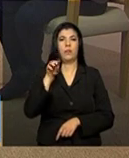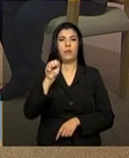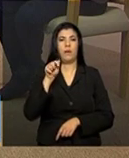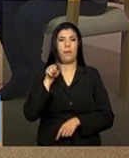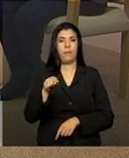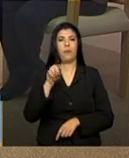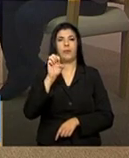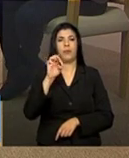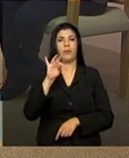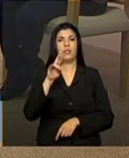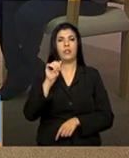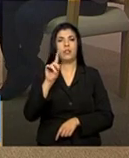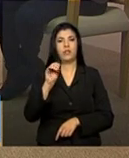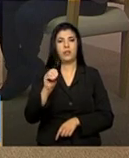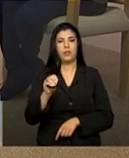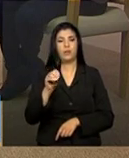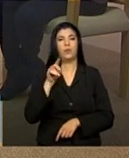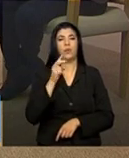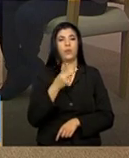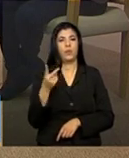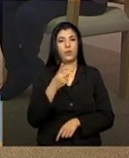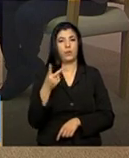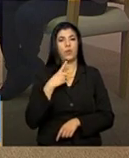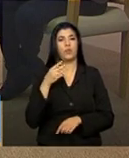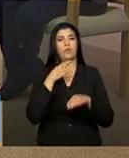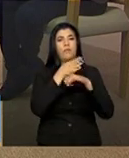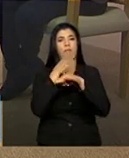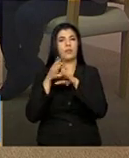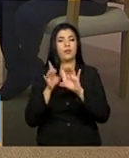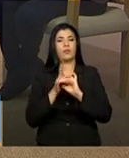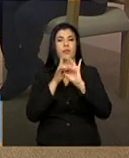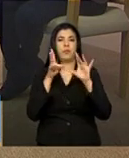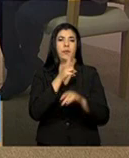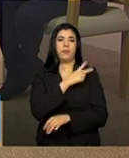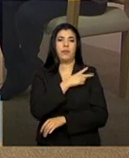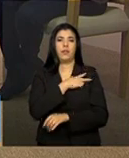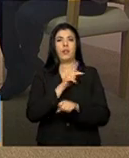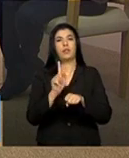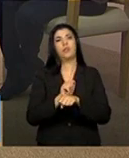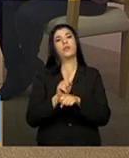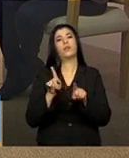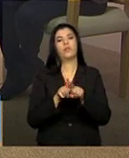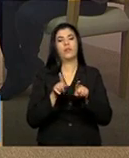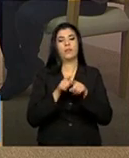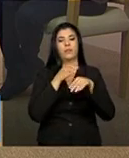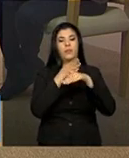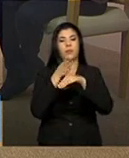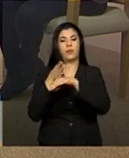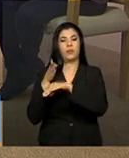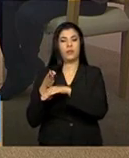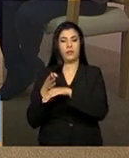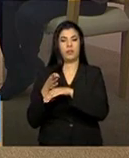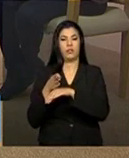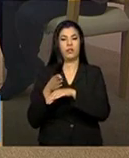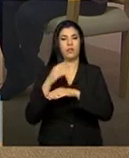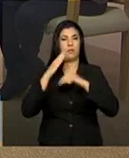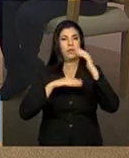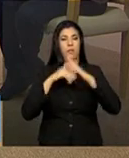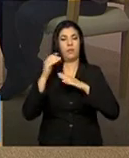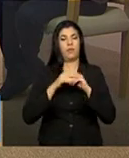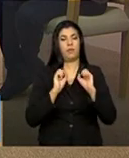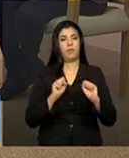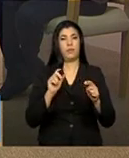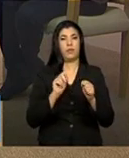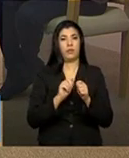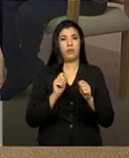perfis de acesso que atualmente liberam para os técnicos e para os gestores o acesso e as atividades que devem